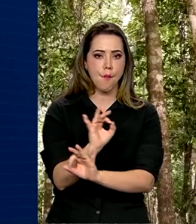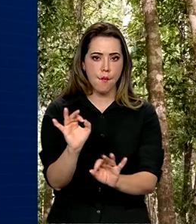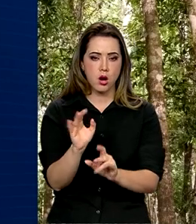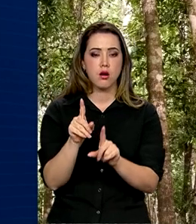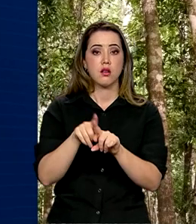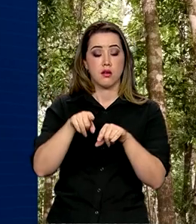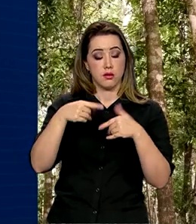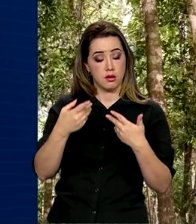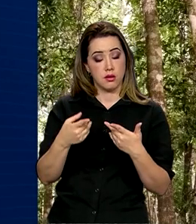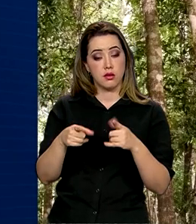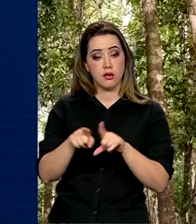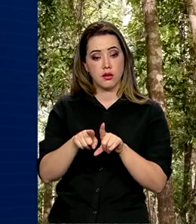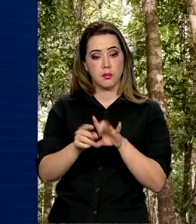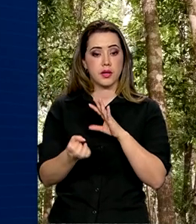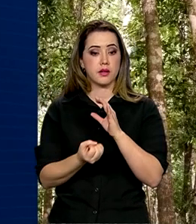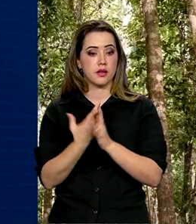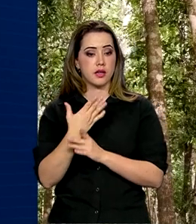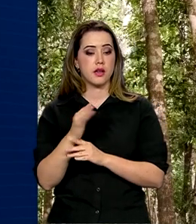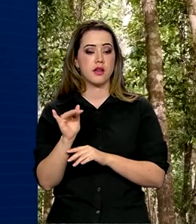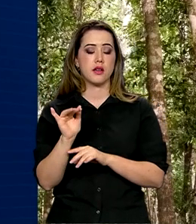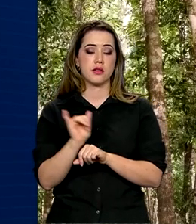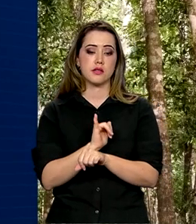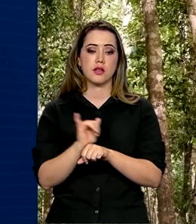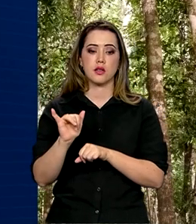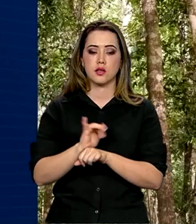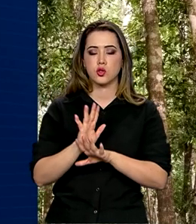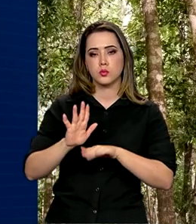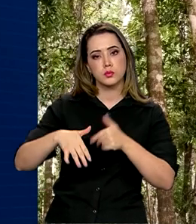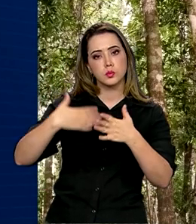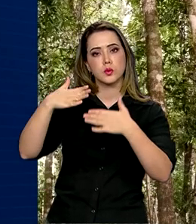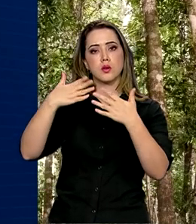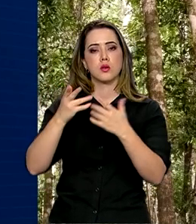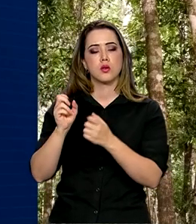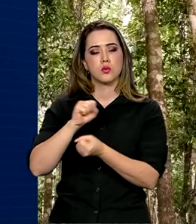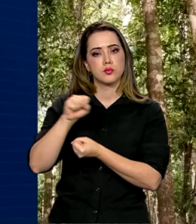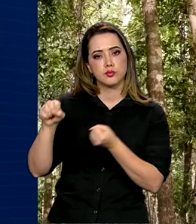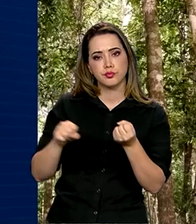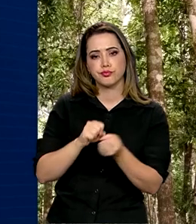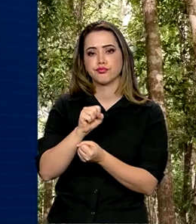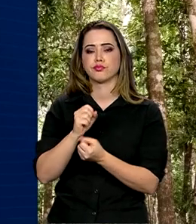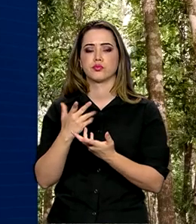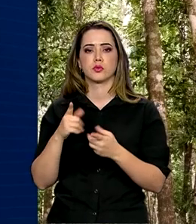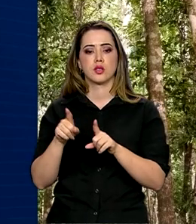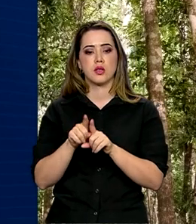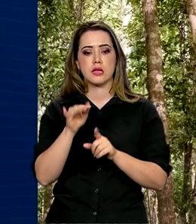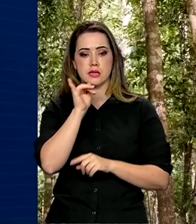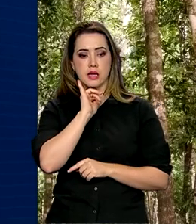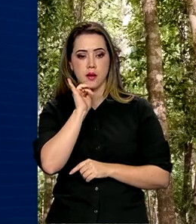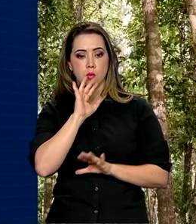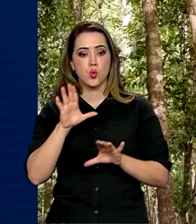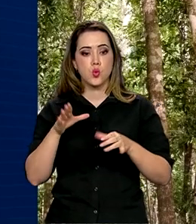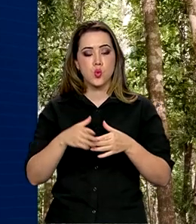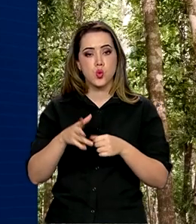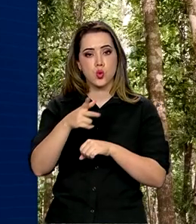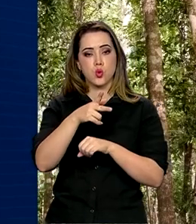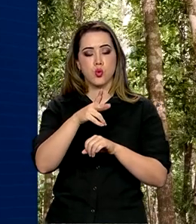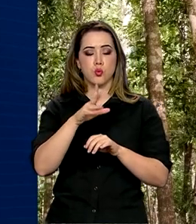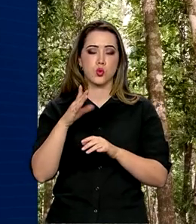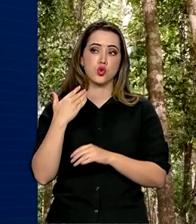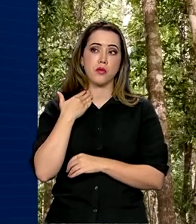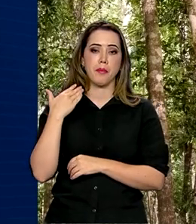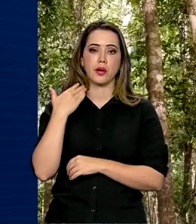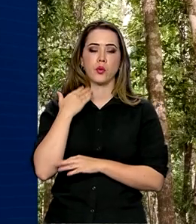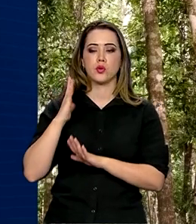a criação de estratégias para fomentar o desenvolvimento sustentável, como a Coalizão Verde, que reúne bancos de